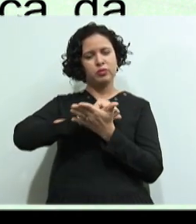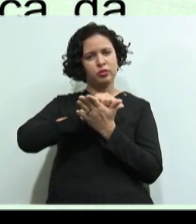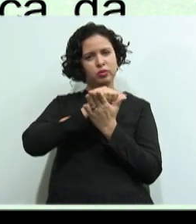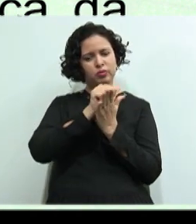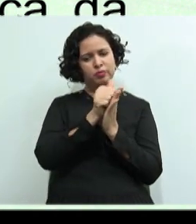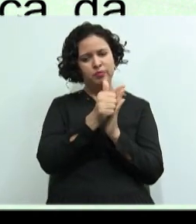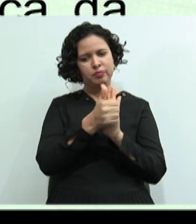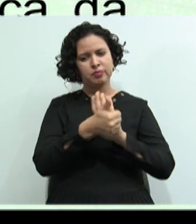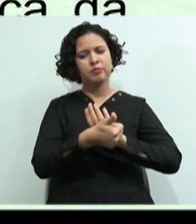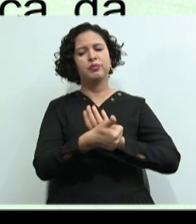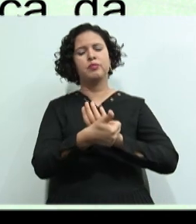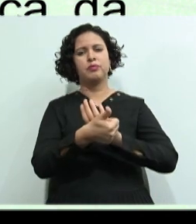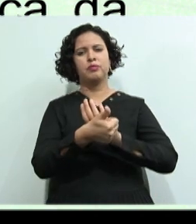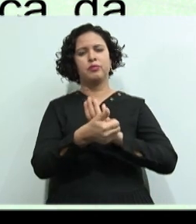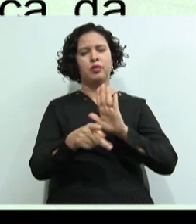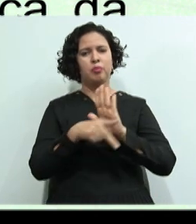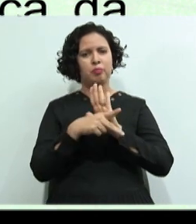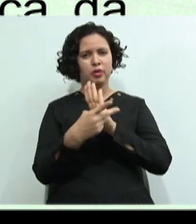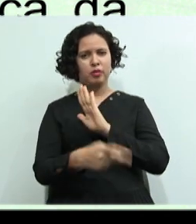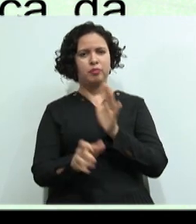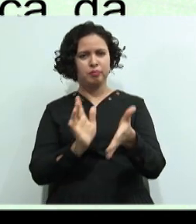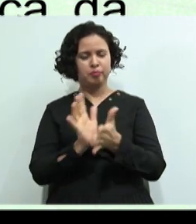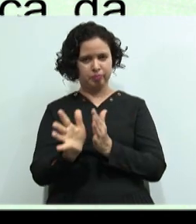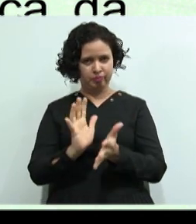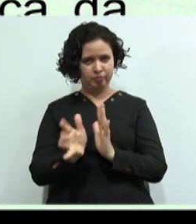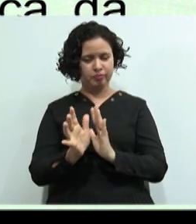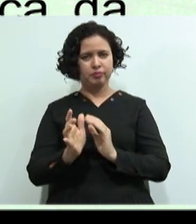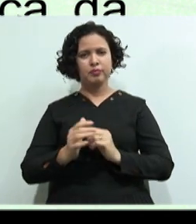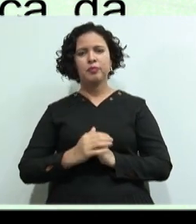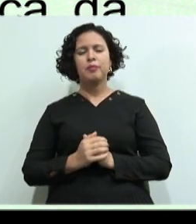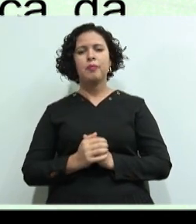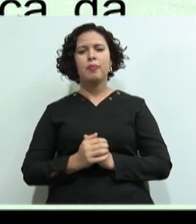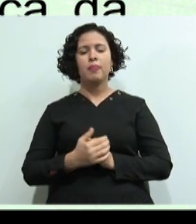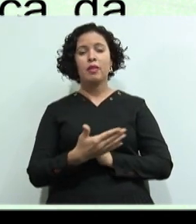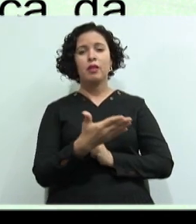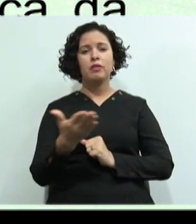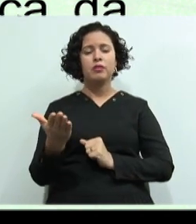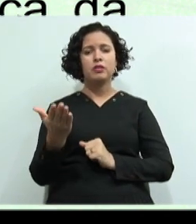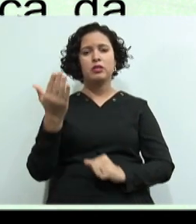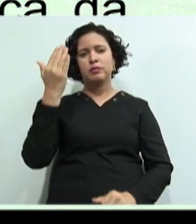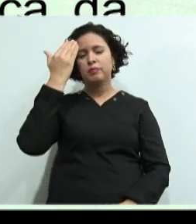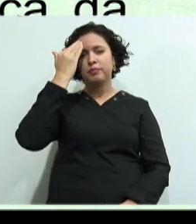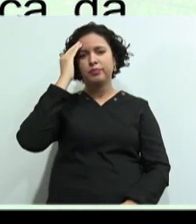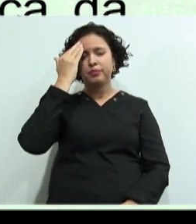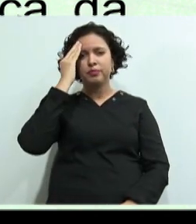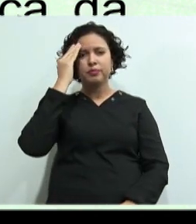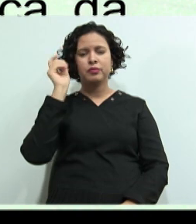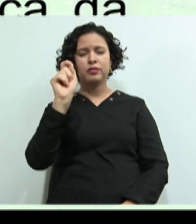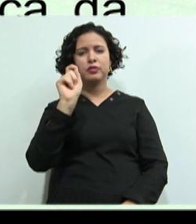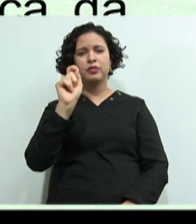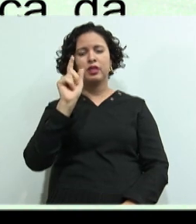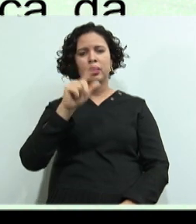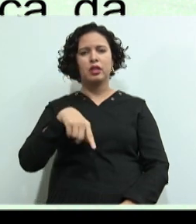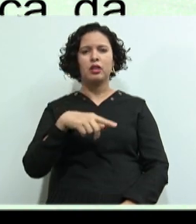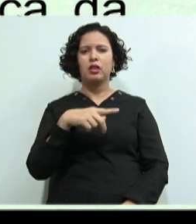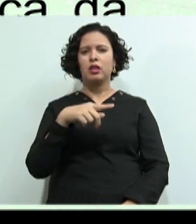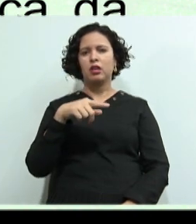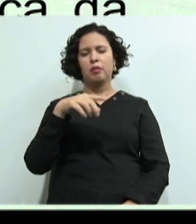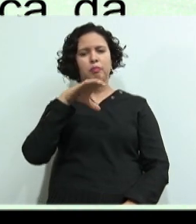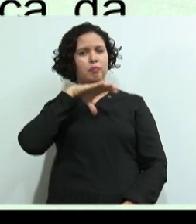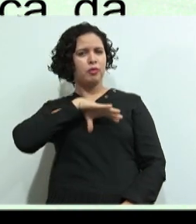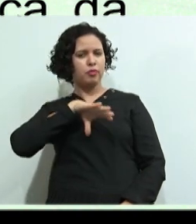de mão Na língua brasileira de sinais Vocês também terão compreensão Da semelhança entre